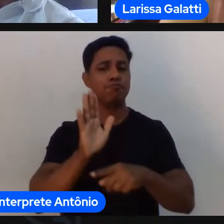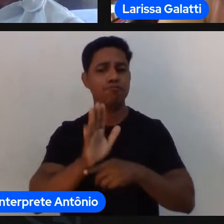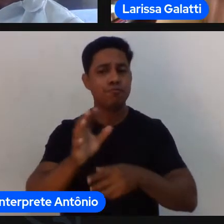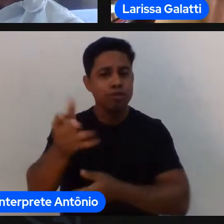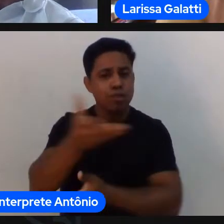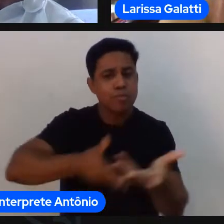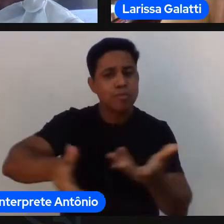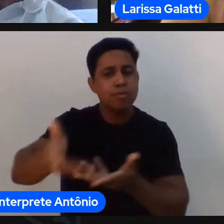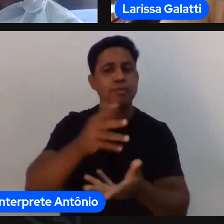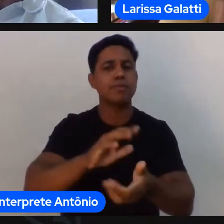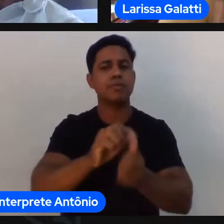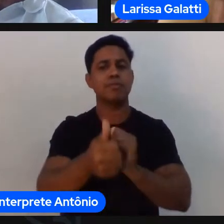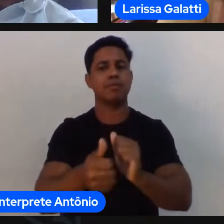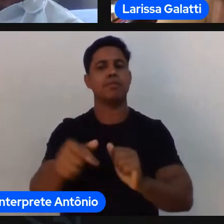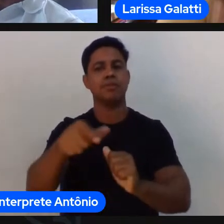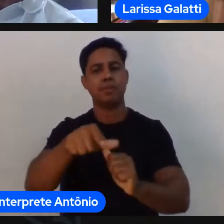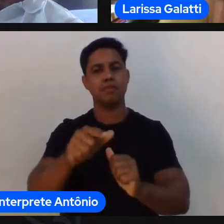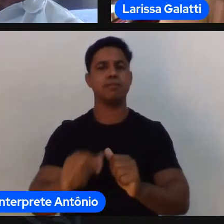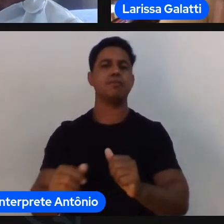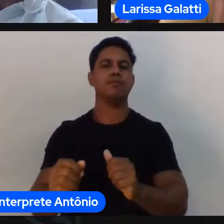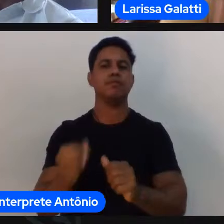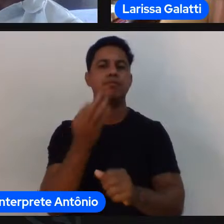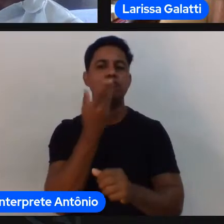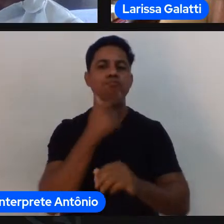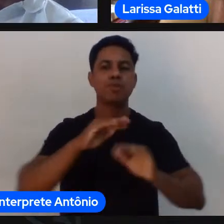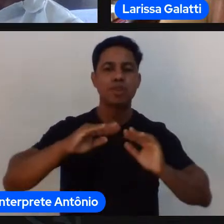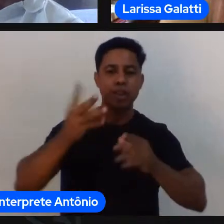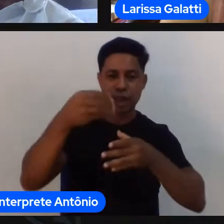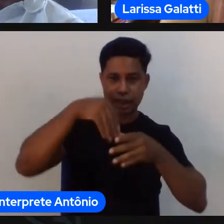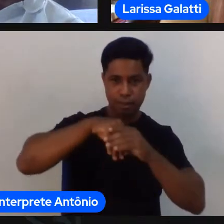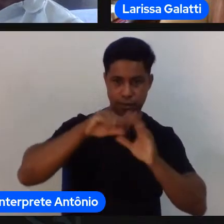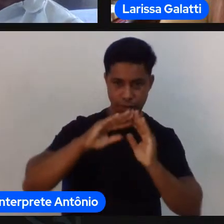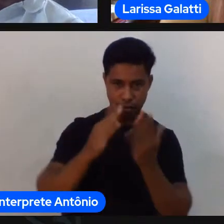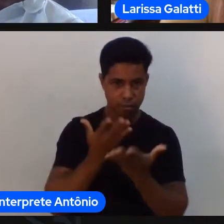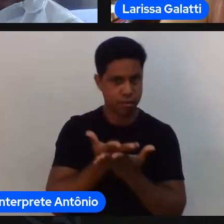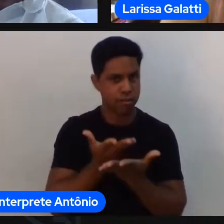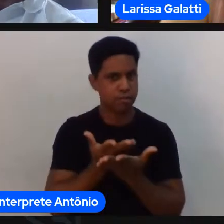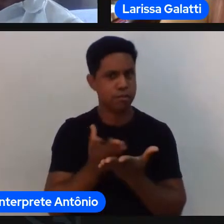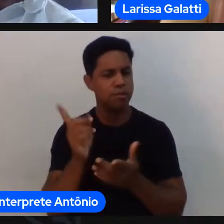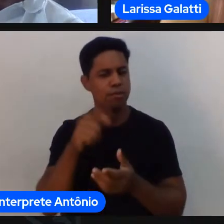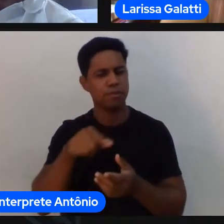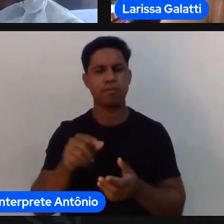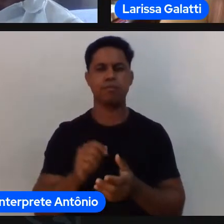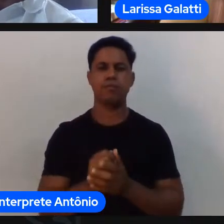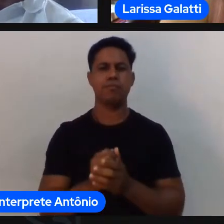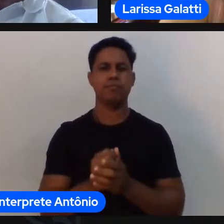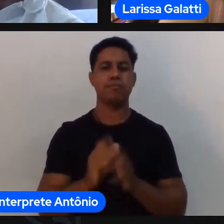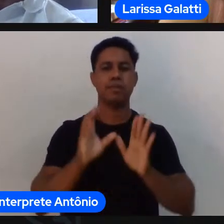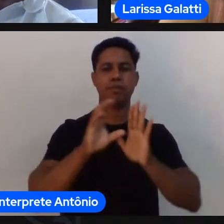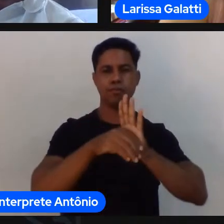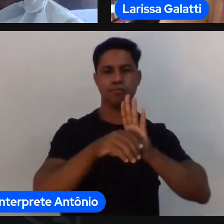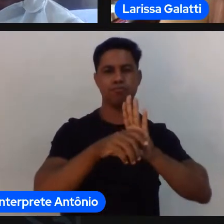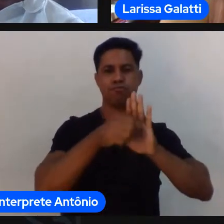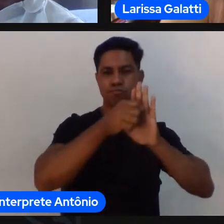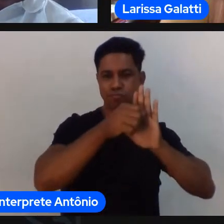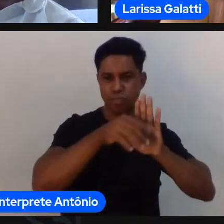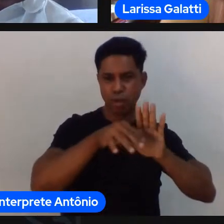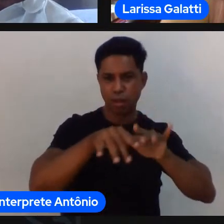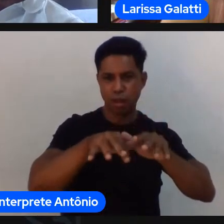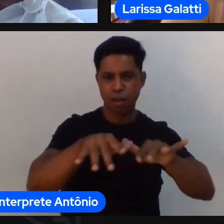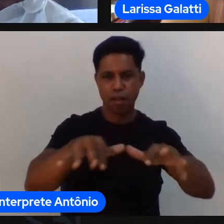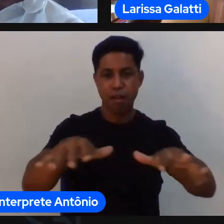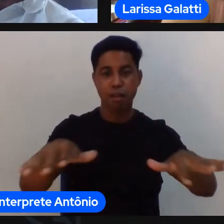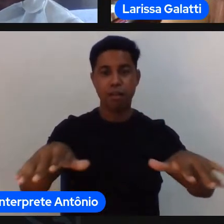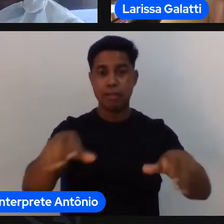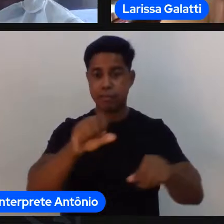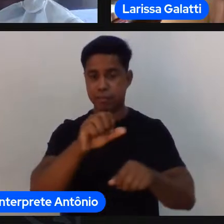escolares mas de pensar como é que dentro do extracurricular eu consigo atender a todos se eu atendo bem a todos eu